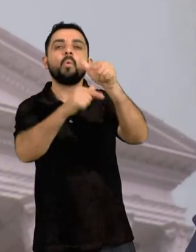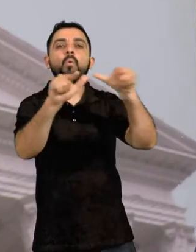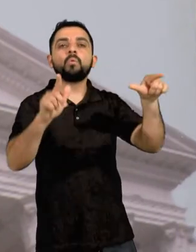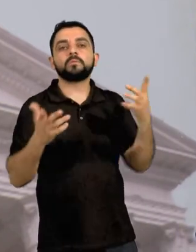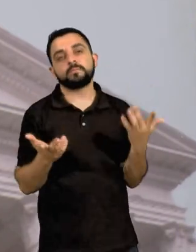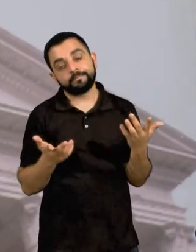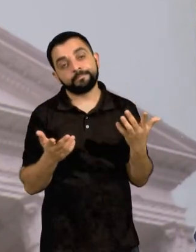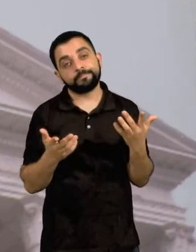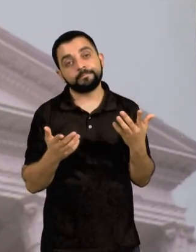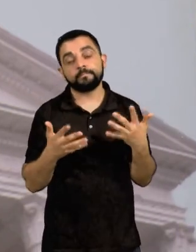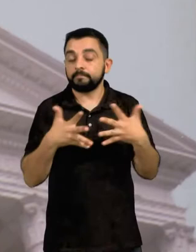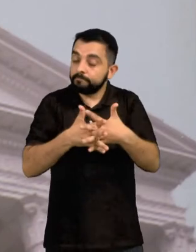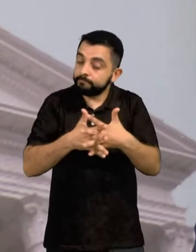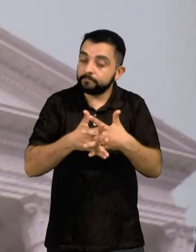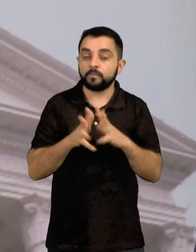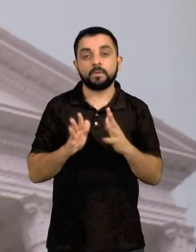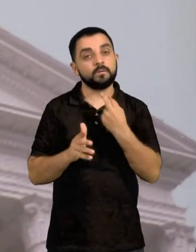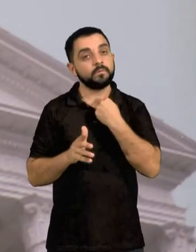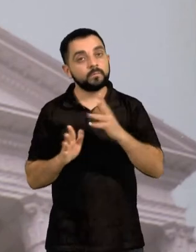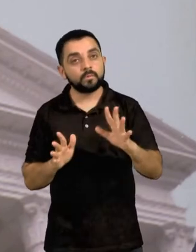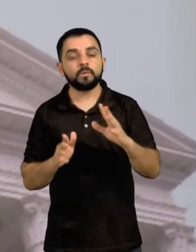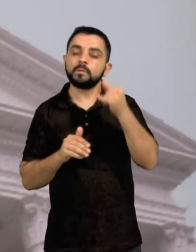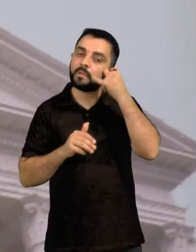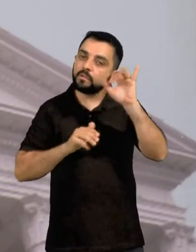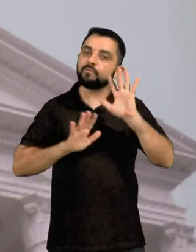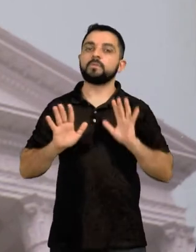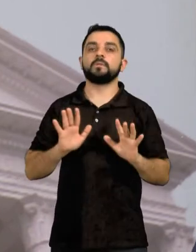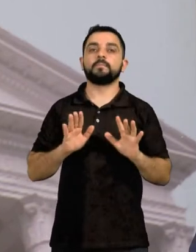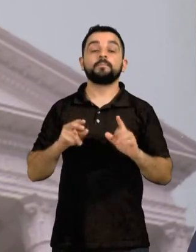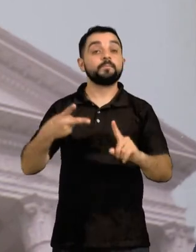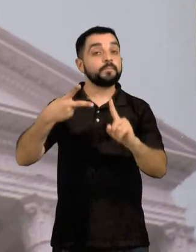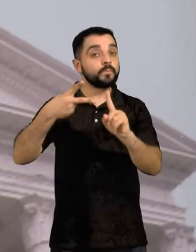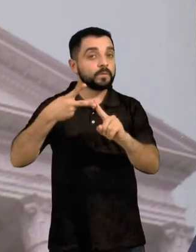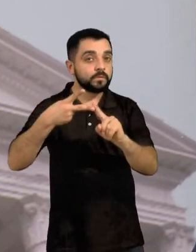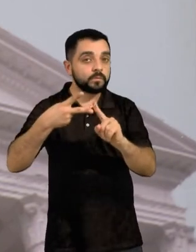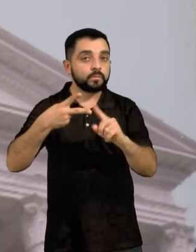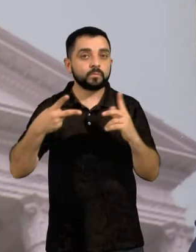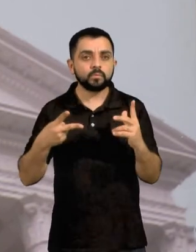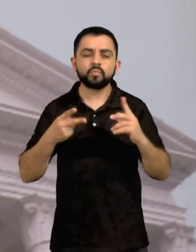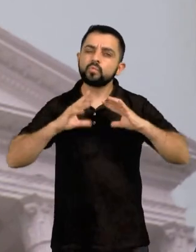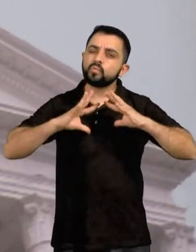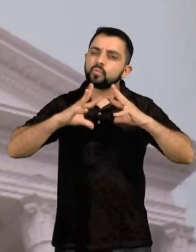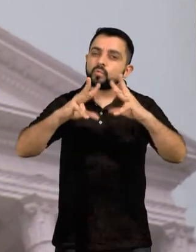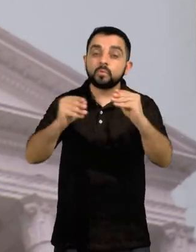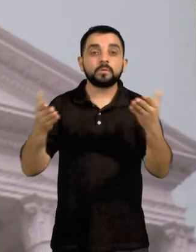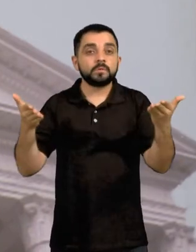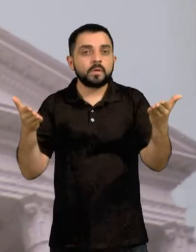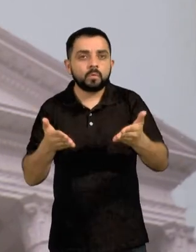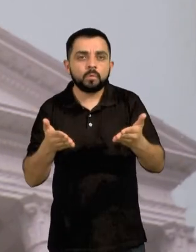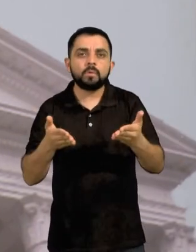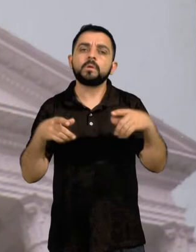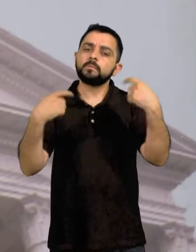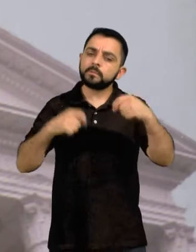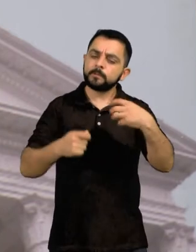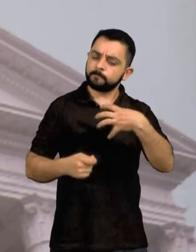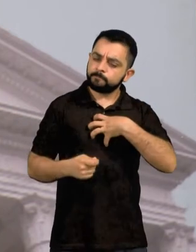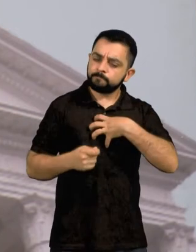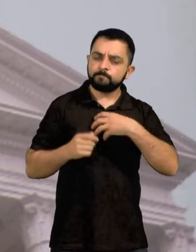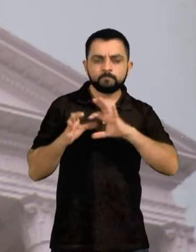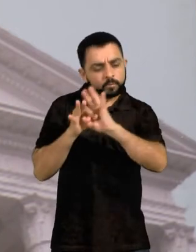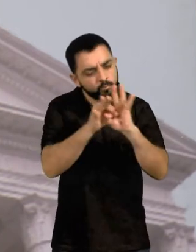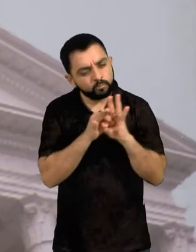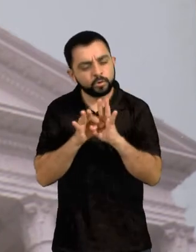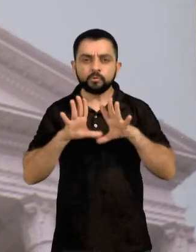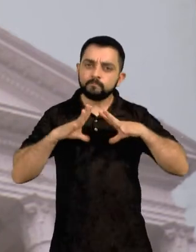tudo isso está acontecendo por uma grave excepcionalidade. E segundo, que todos agora tenhamos espírito institucional mais forte do que